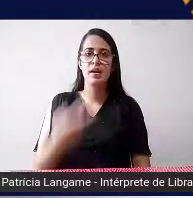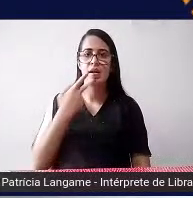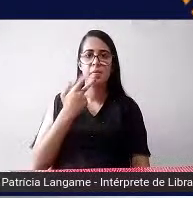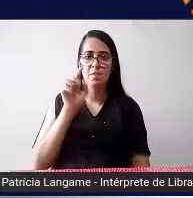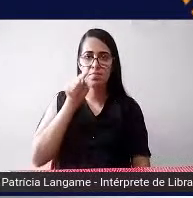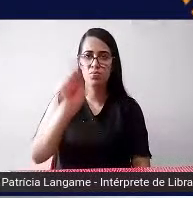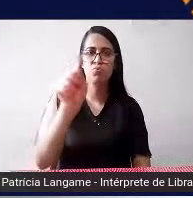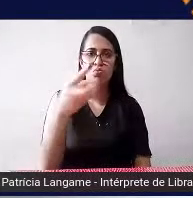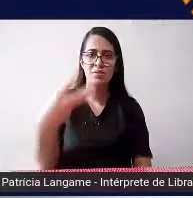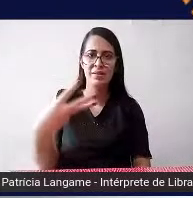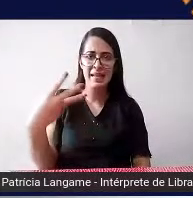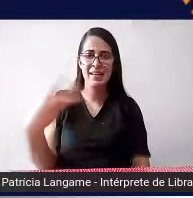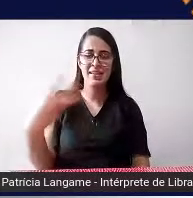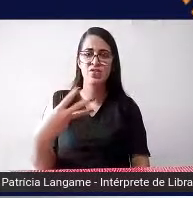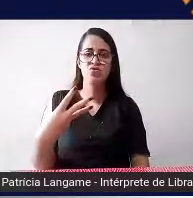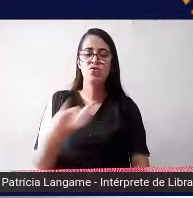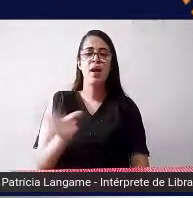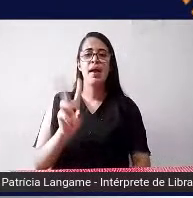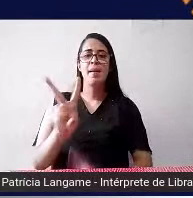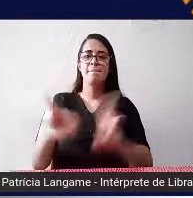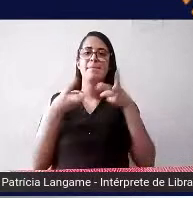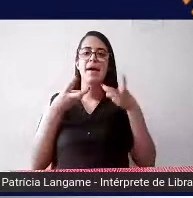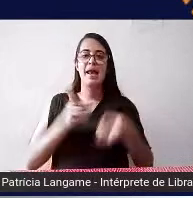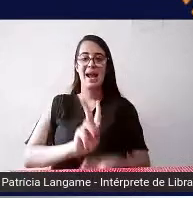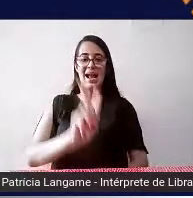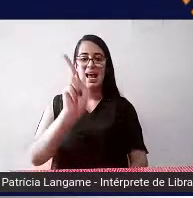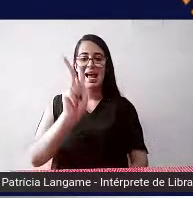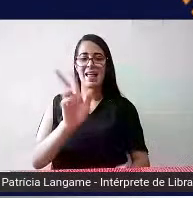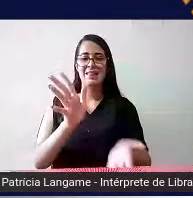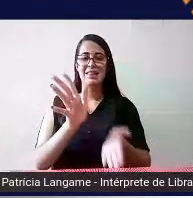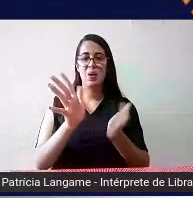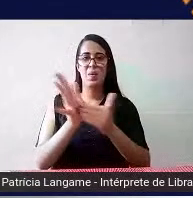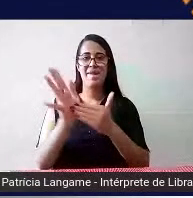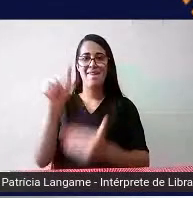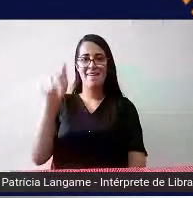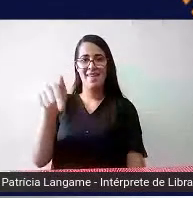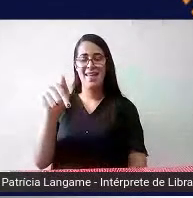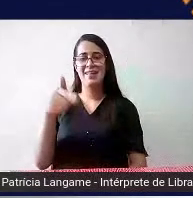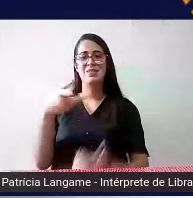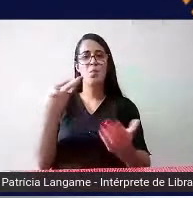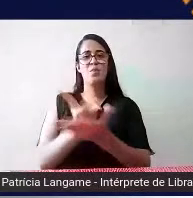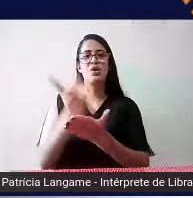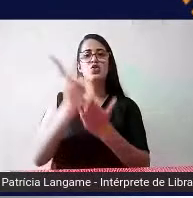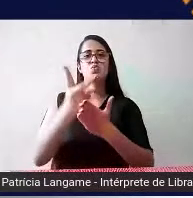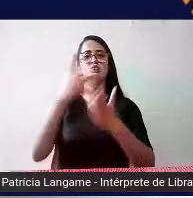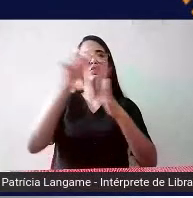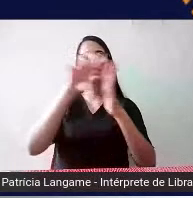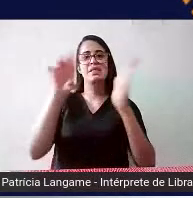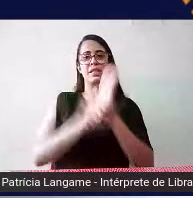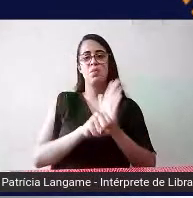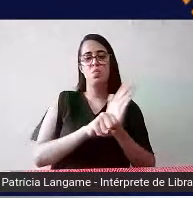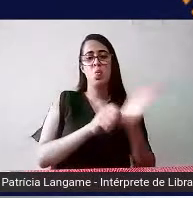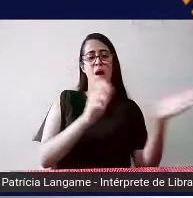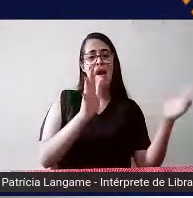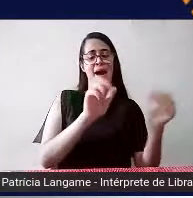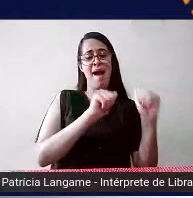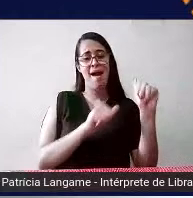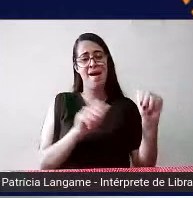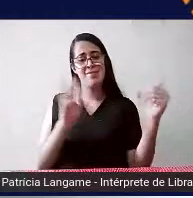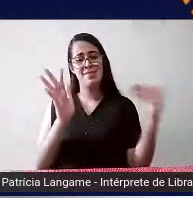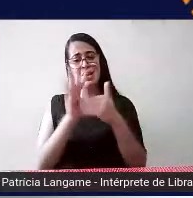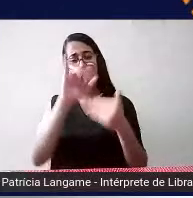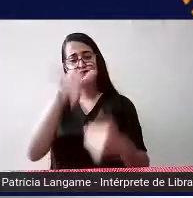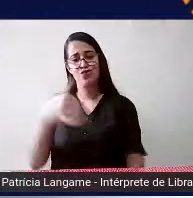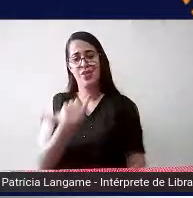então repara que do K até o T são os mesmos símbolos da letra A até a letra J porém com o ponto